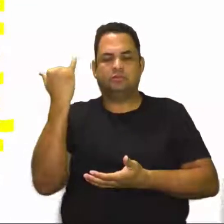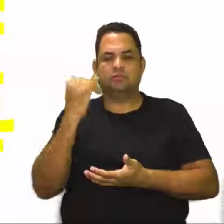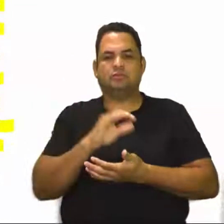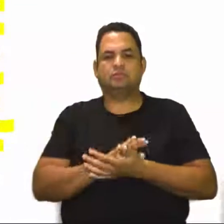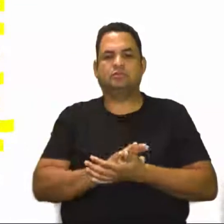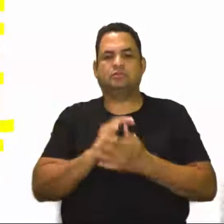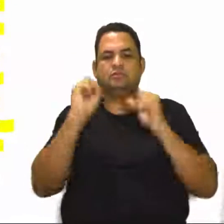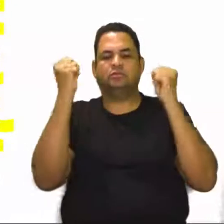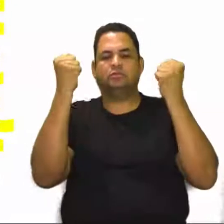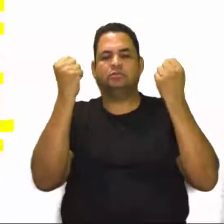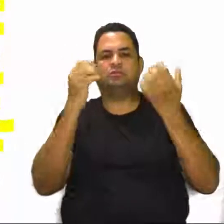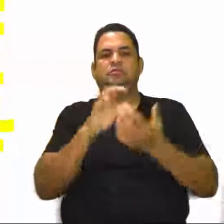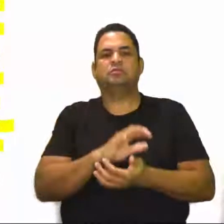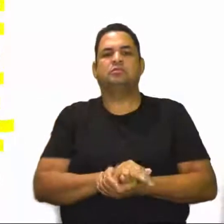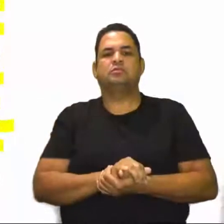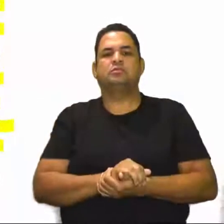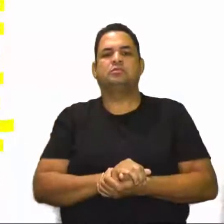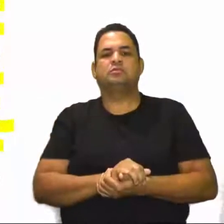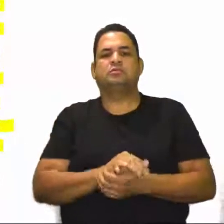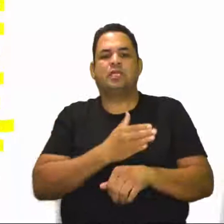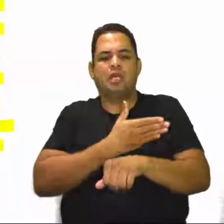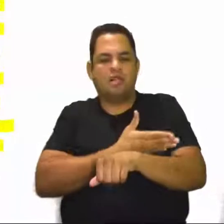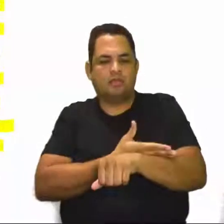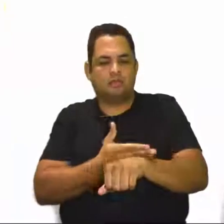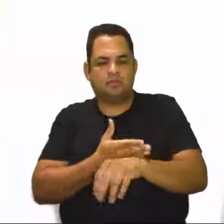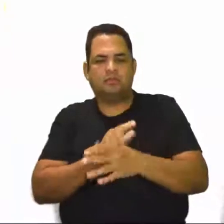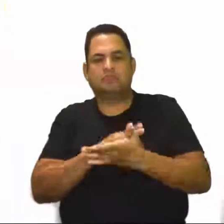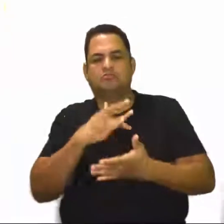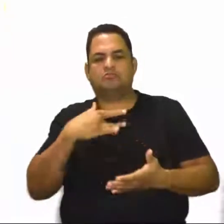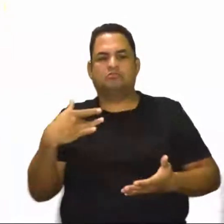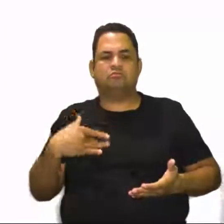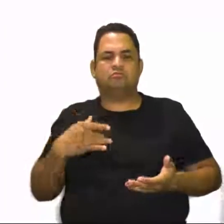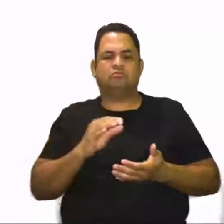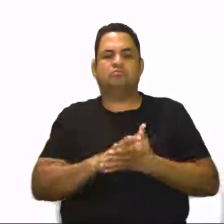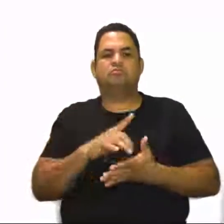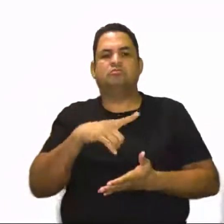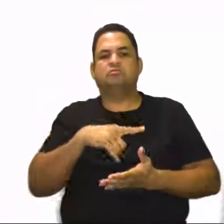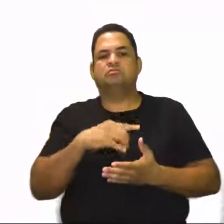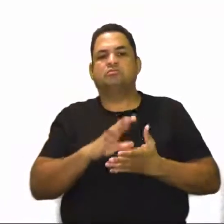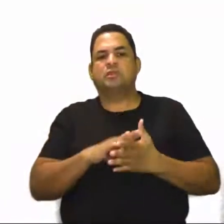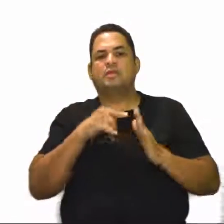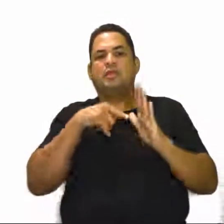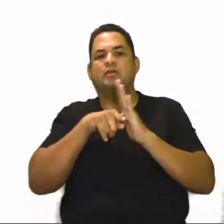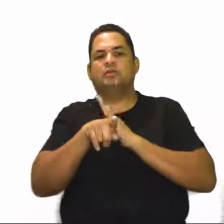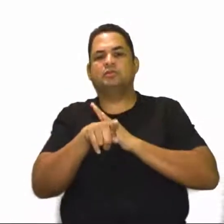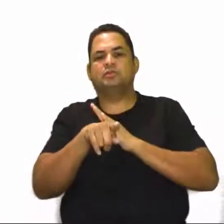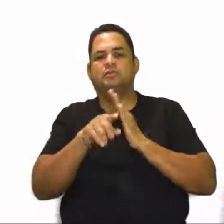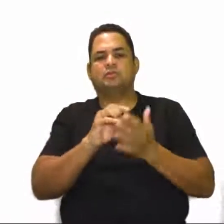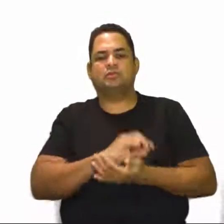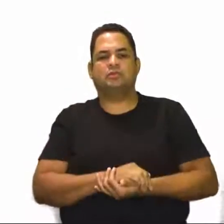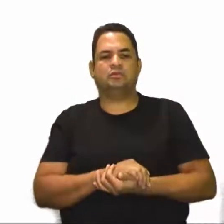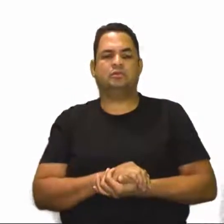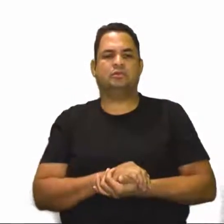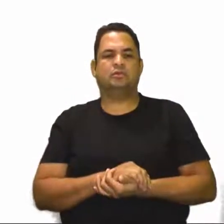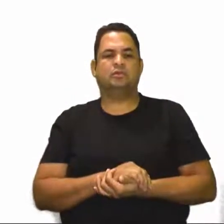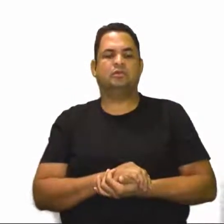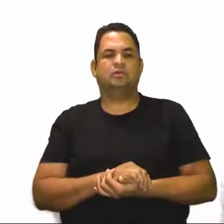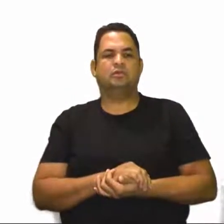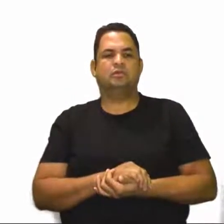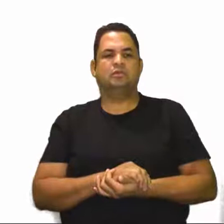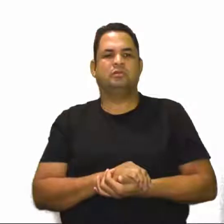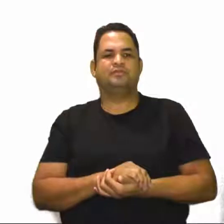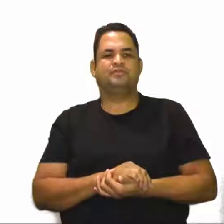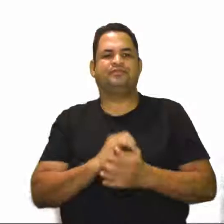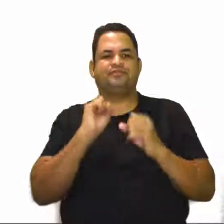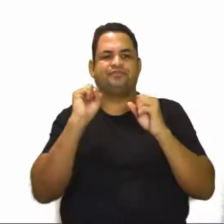da atividade física, da educação para a saúde. E aí nós temos o comando. Qual que é o comando, professora? O comando é